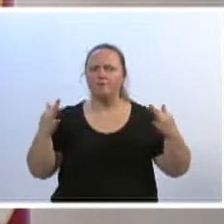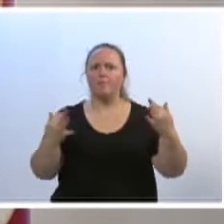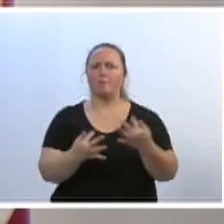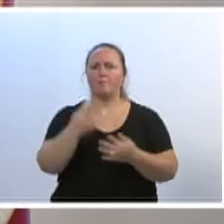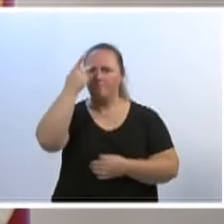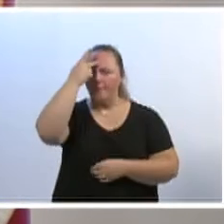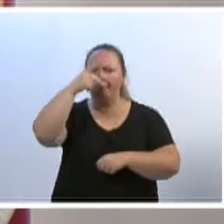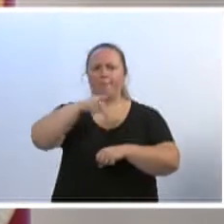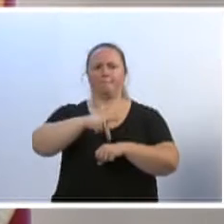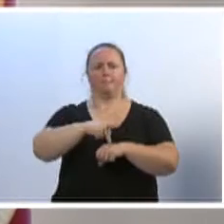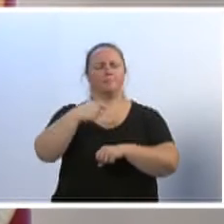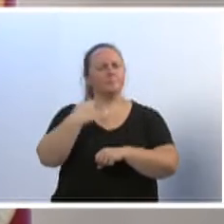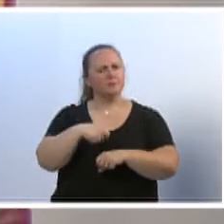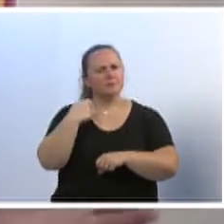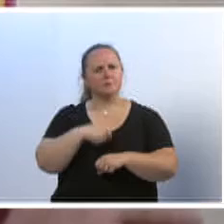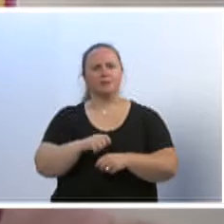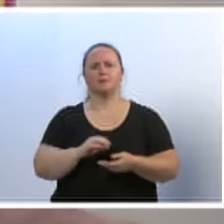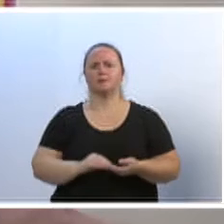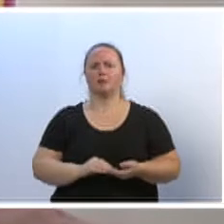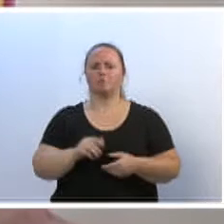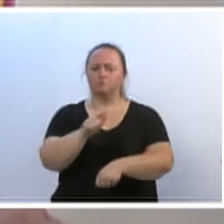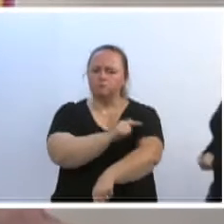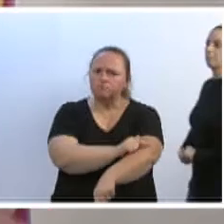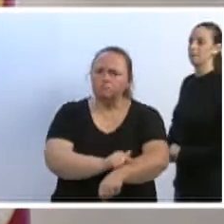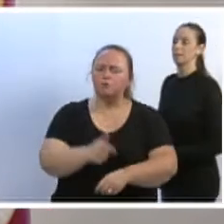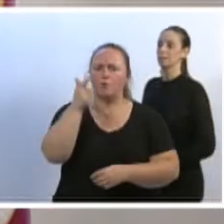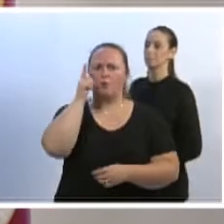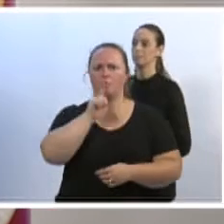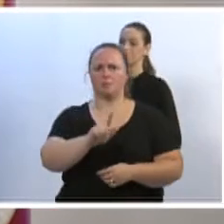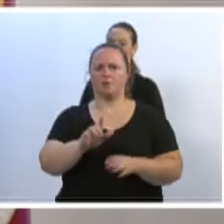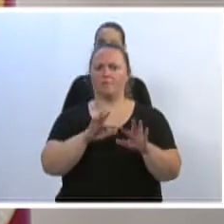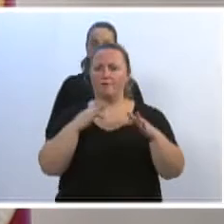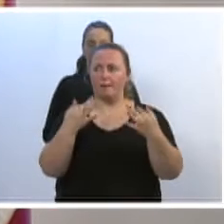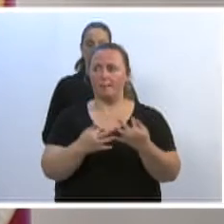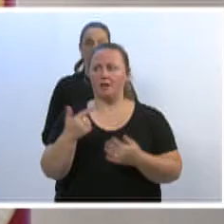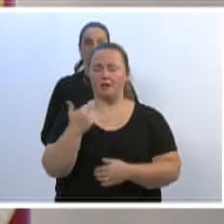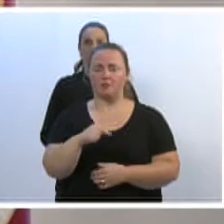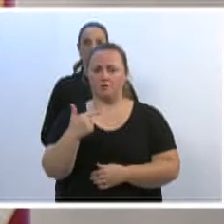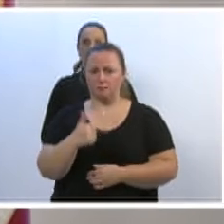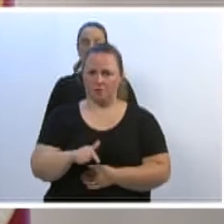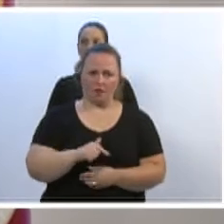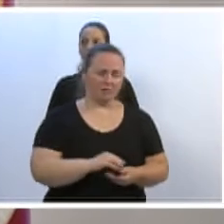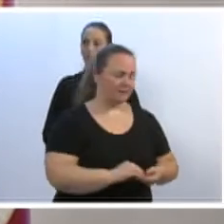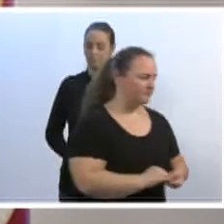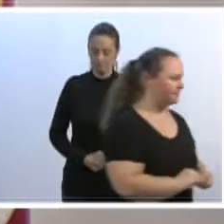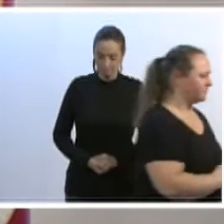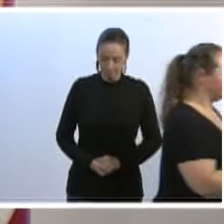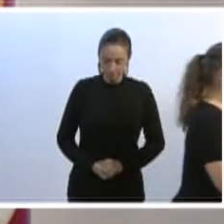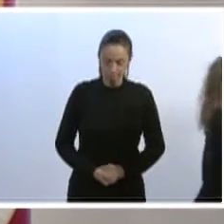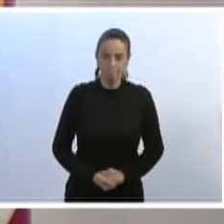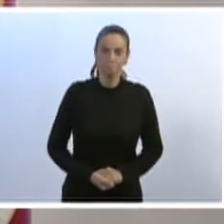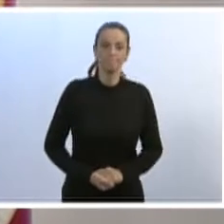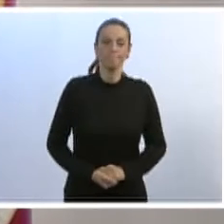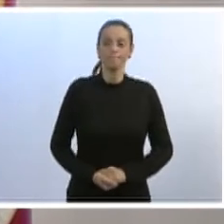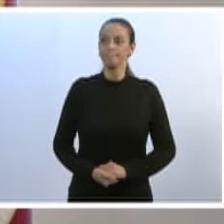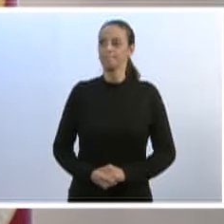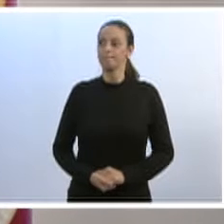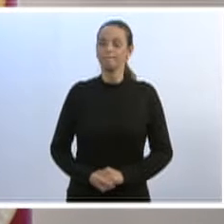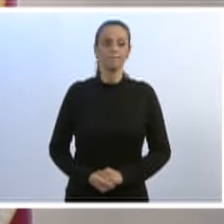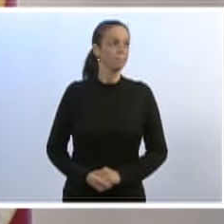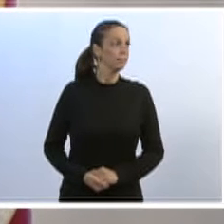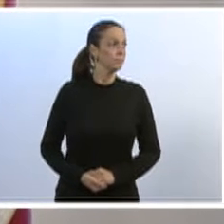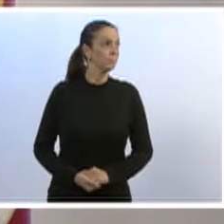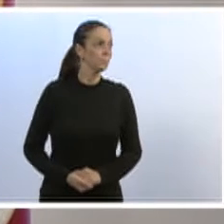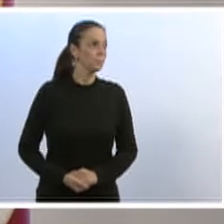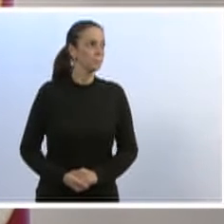autonomia de educar os filhos, porque se a família nem ela mesmo tiver, como terão os nossos professores? Tem